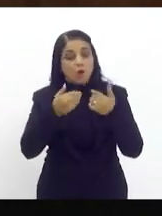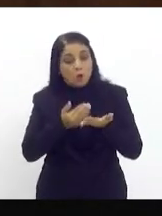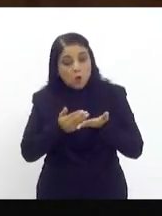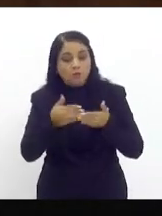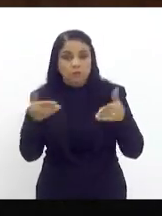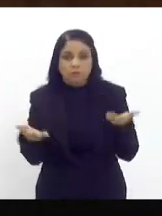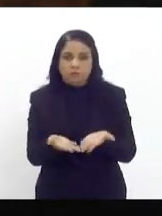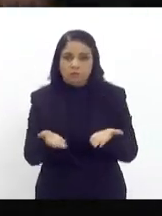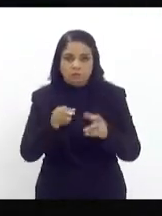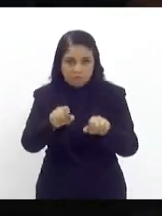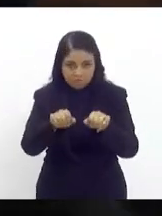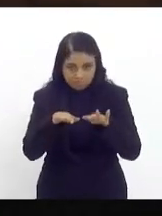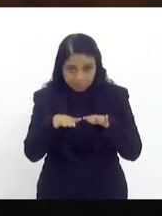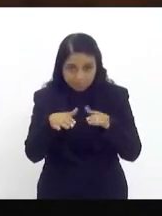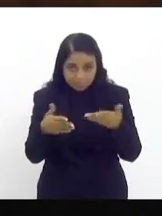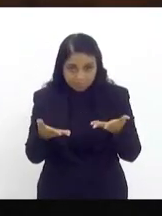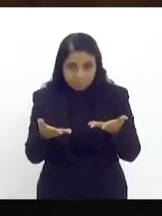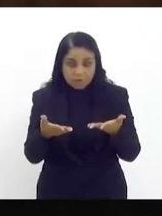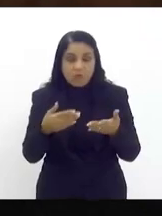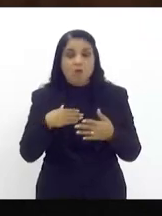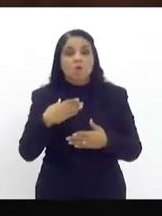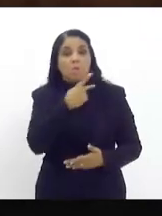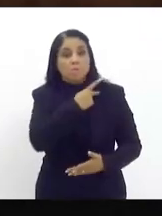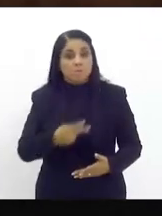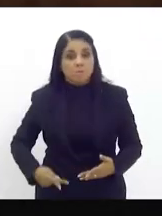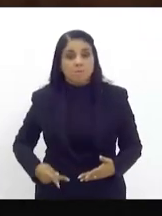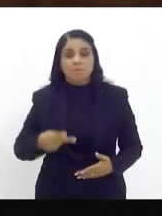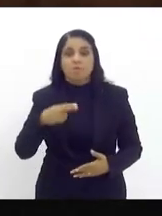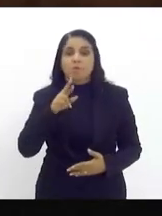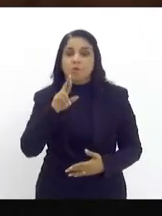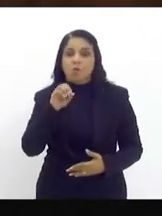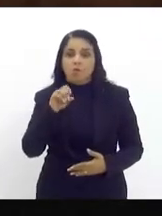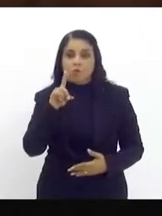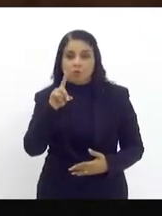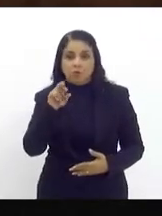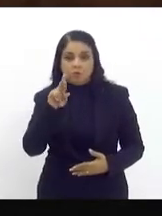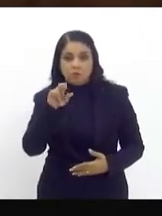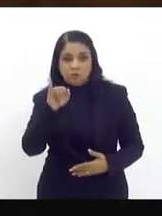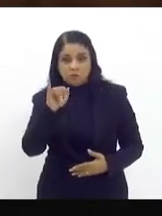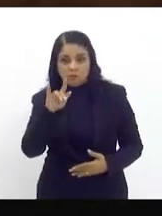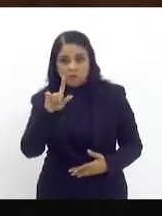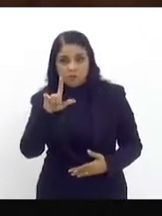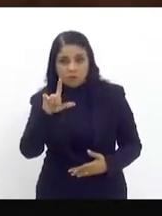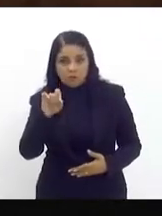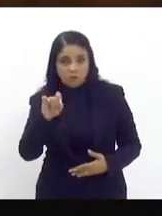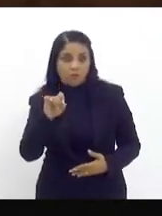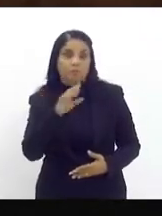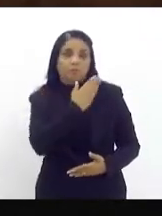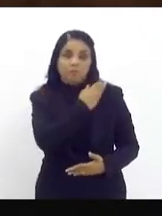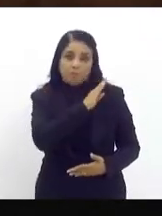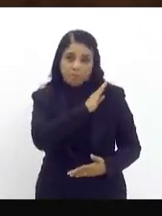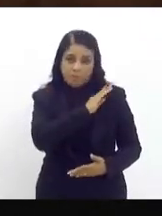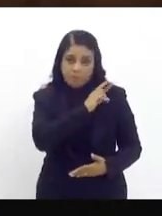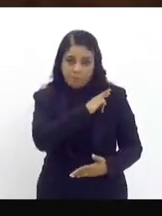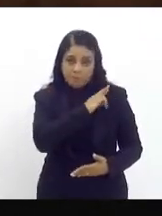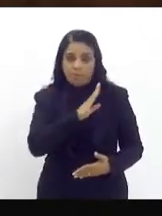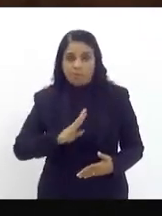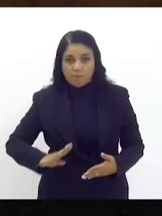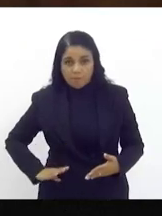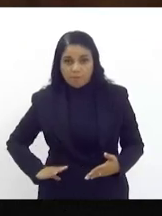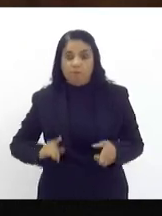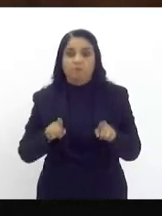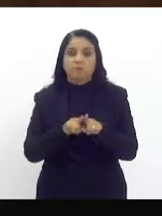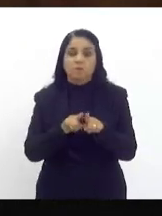O presidente Bacelar teve a oportunidade de receber o CEP, o deputado Flávio